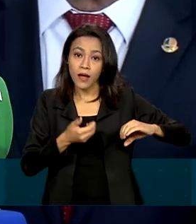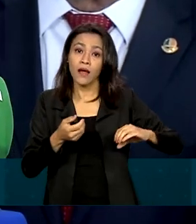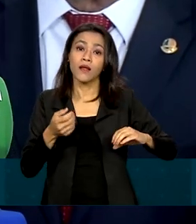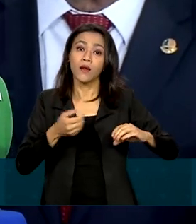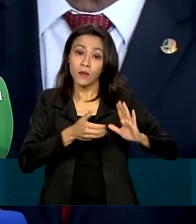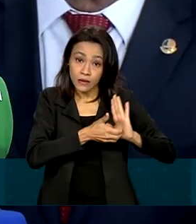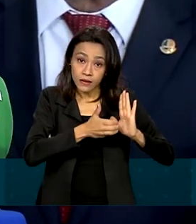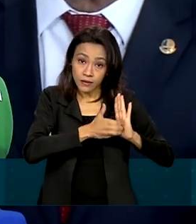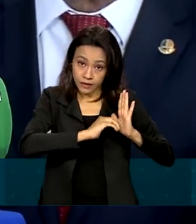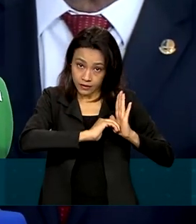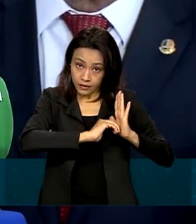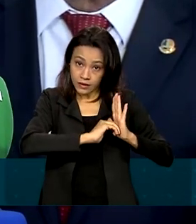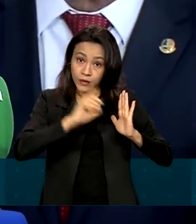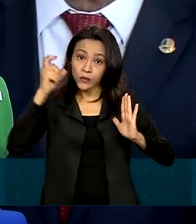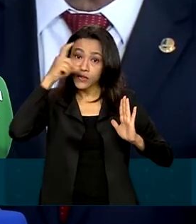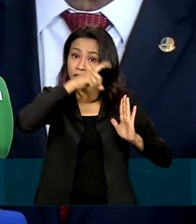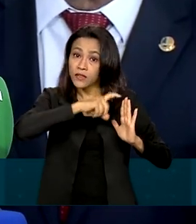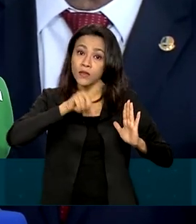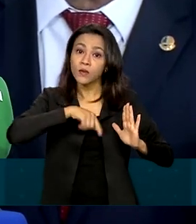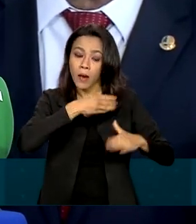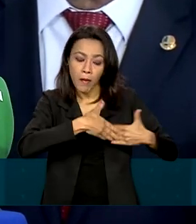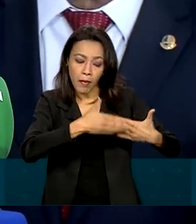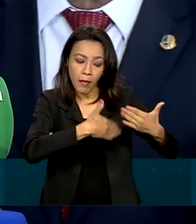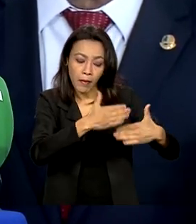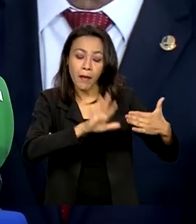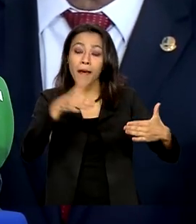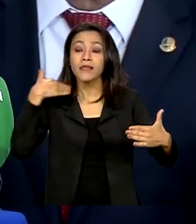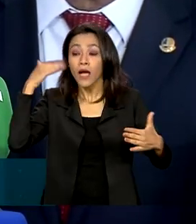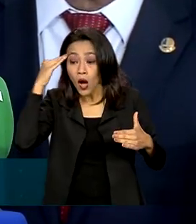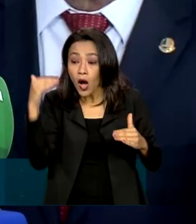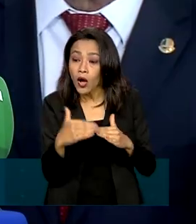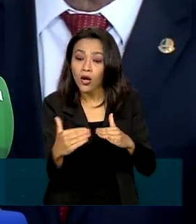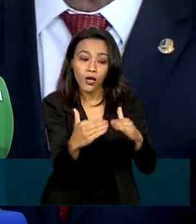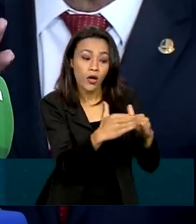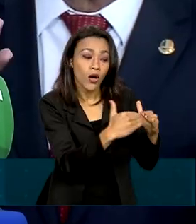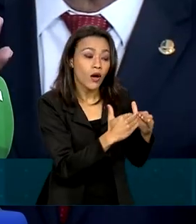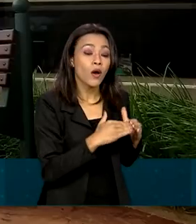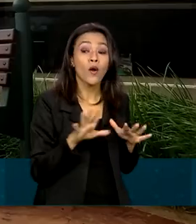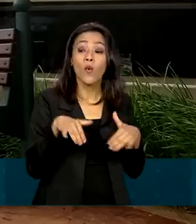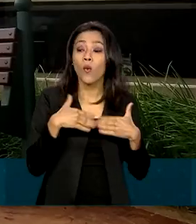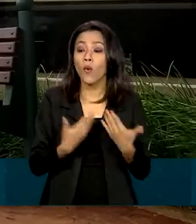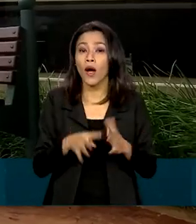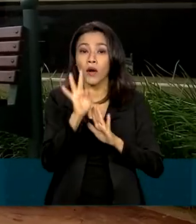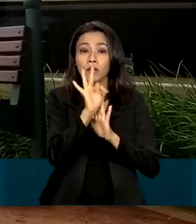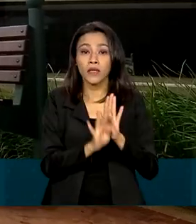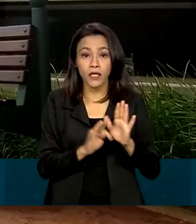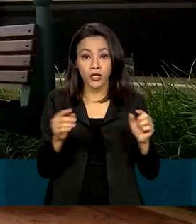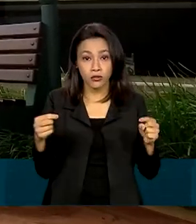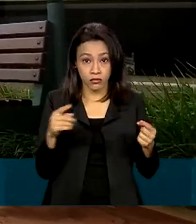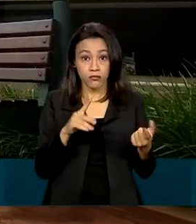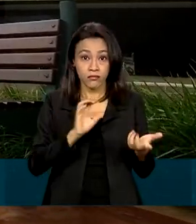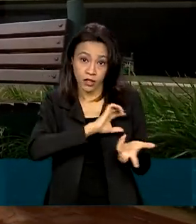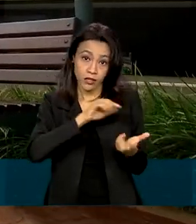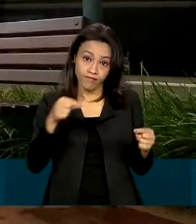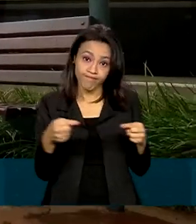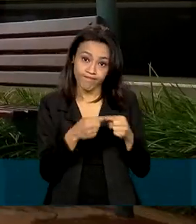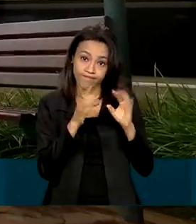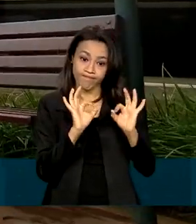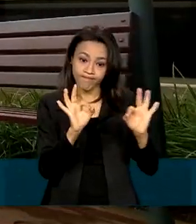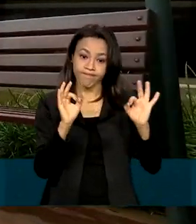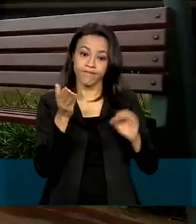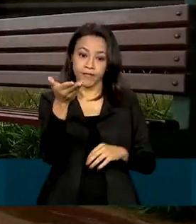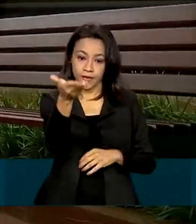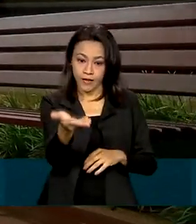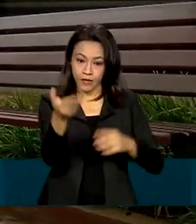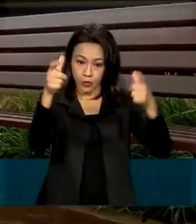é a gente chegar a um entendimento de qual seria o texto mais adequado. No Centro Cultural Banco do Brasil, sede do